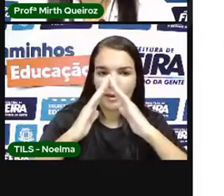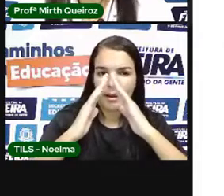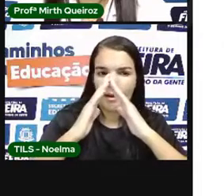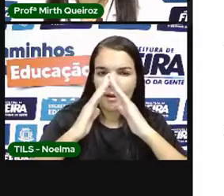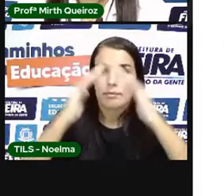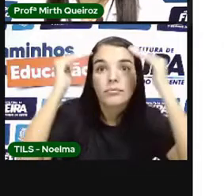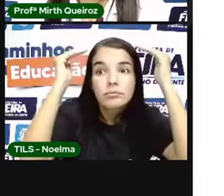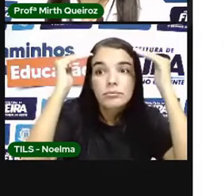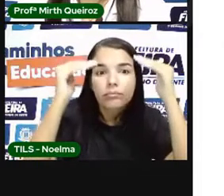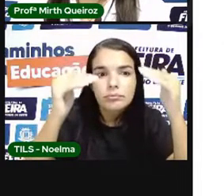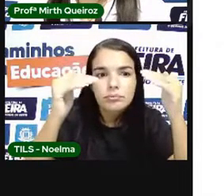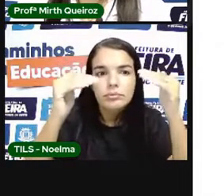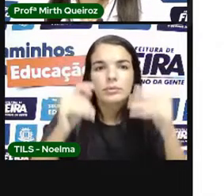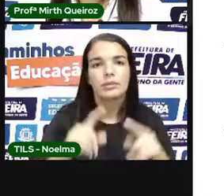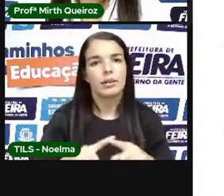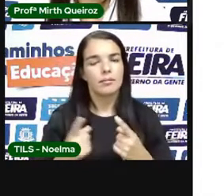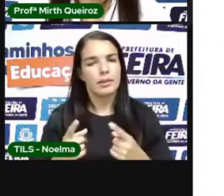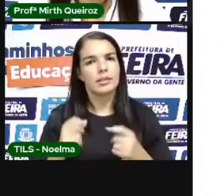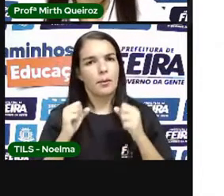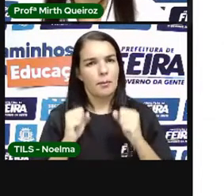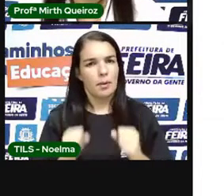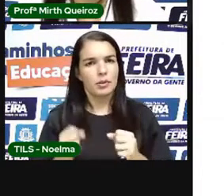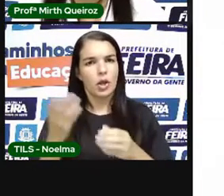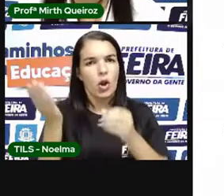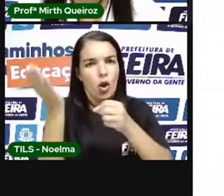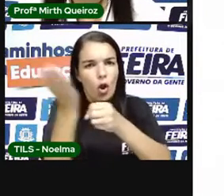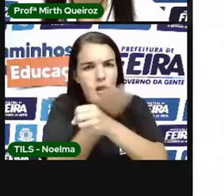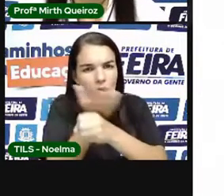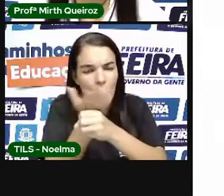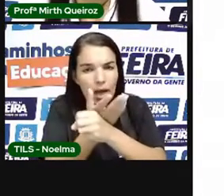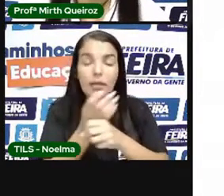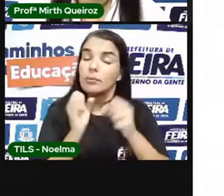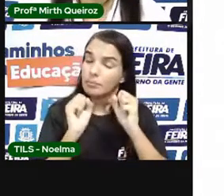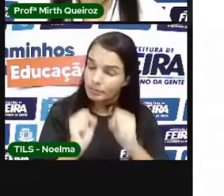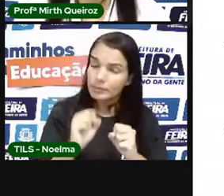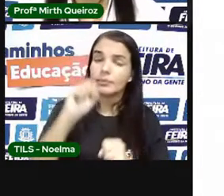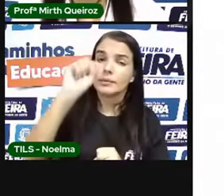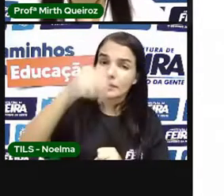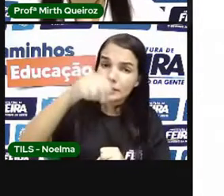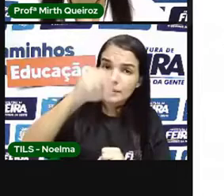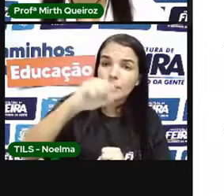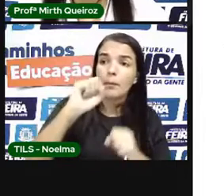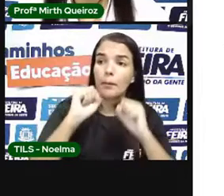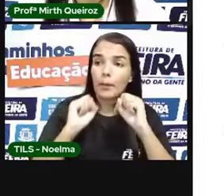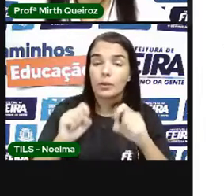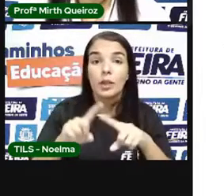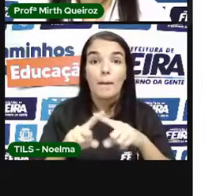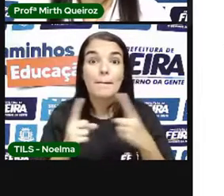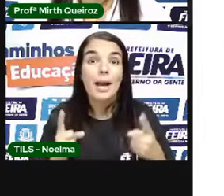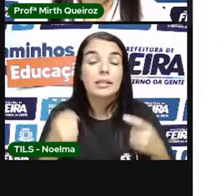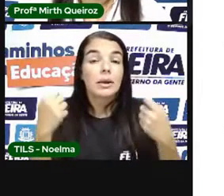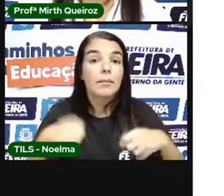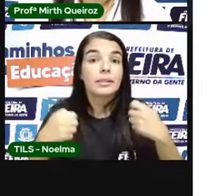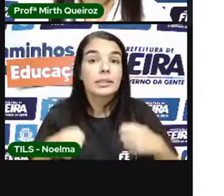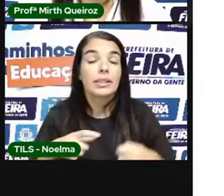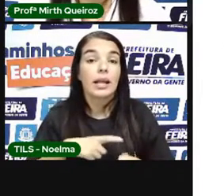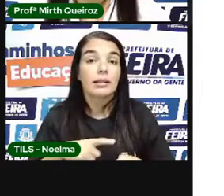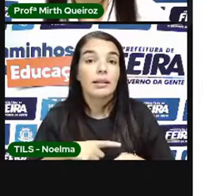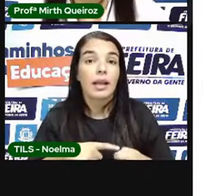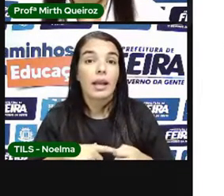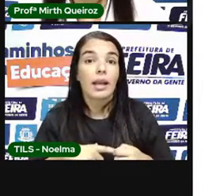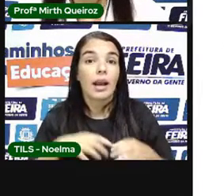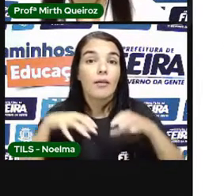Nós não vamos Poder cortar Para poder retirar Essa madeira Sim gente A gente faz isso Só que Tem que ser De forma